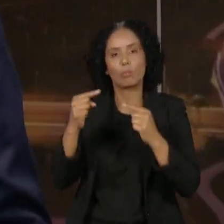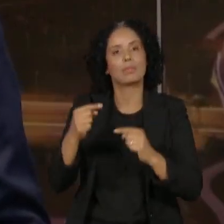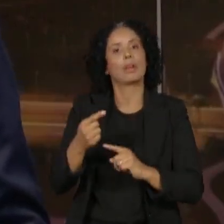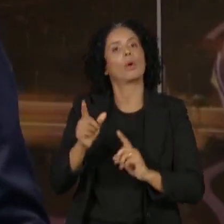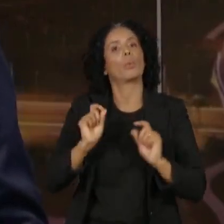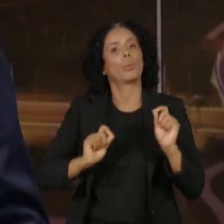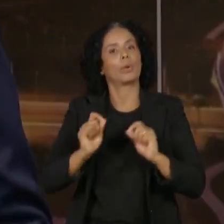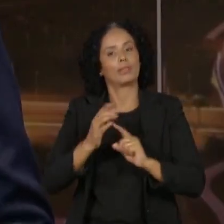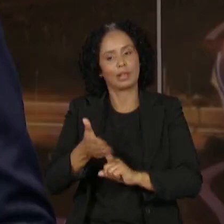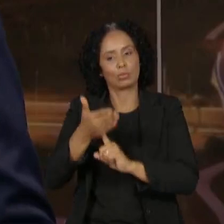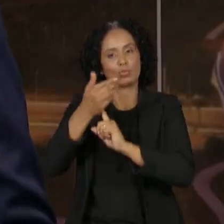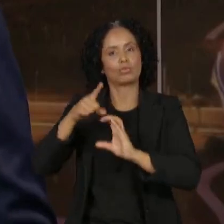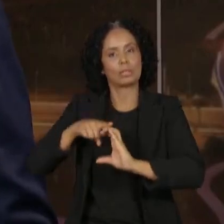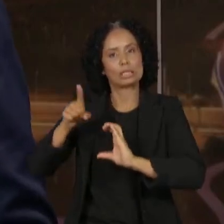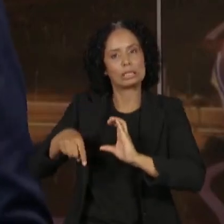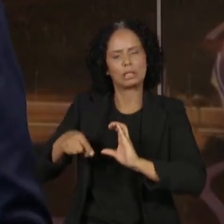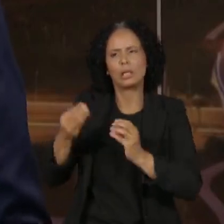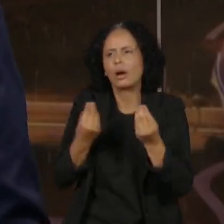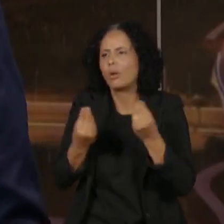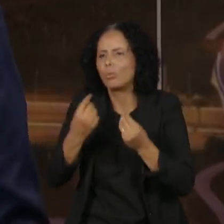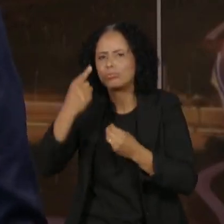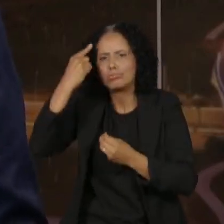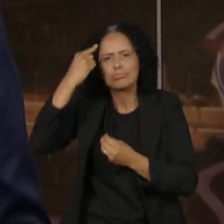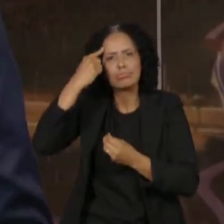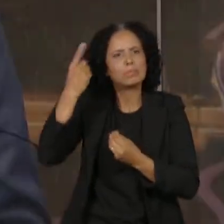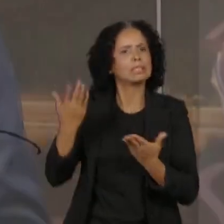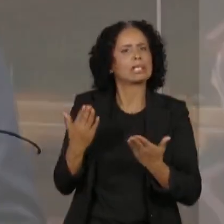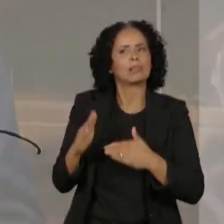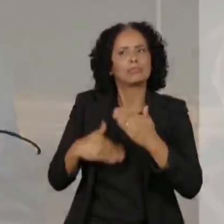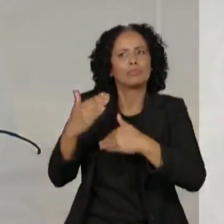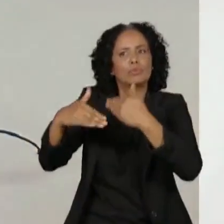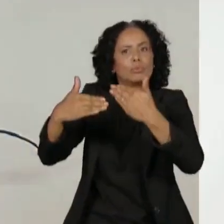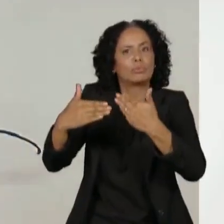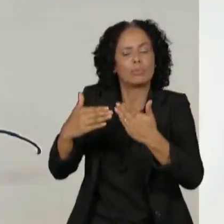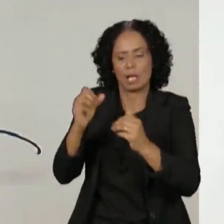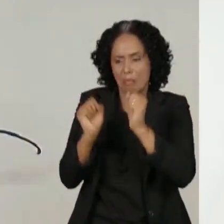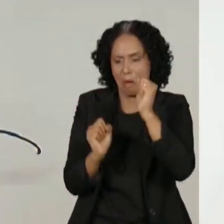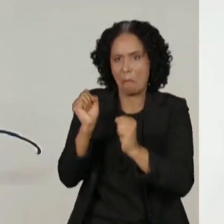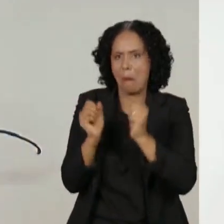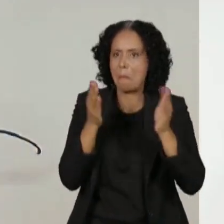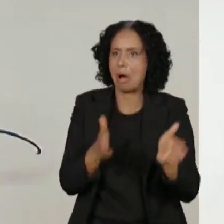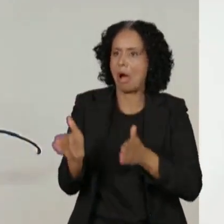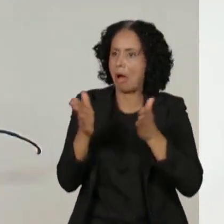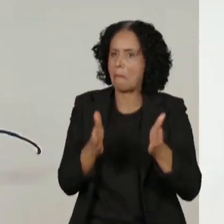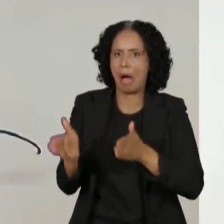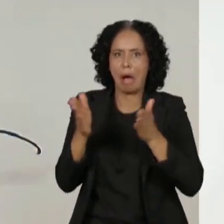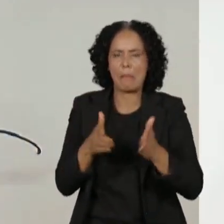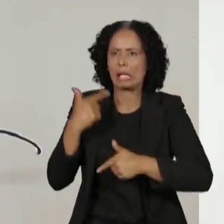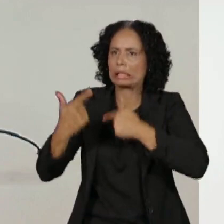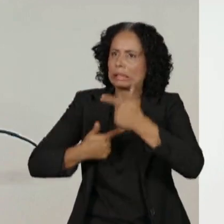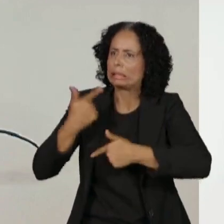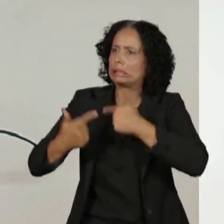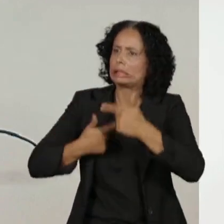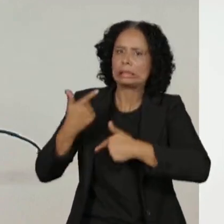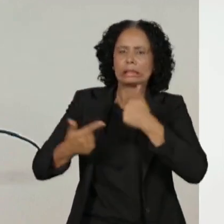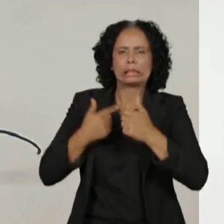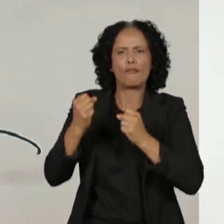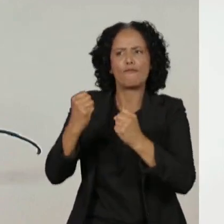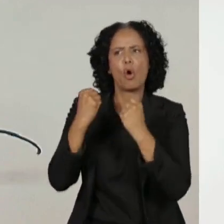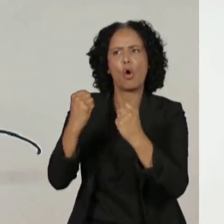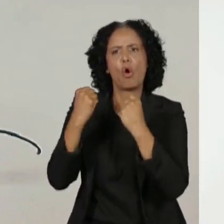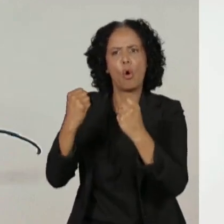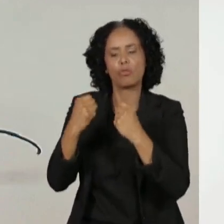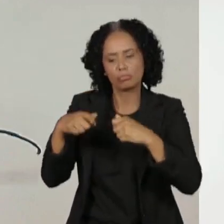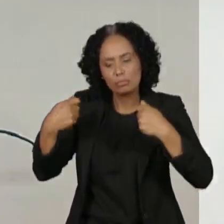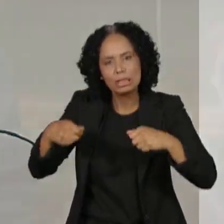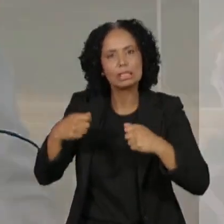pensar em desenvolvimento, pensar em retomada da industrialização brasileira, sem pensar no investimento forte em